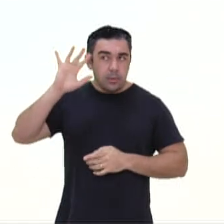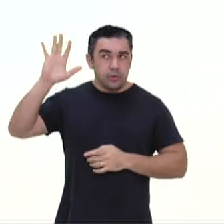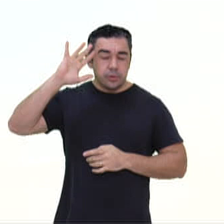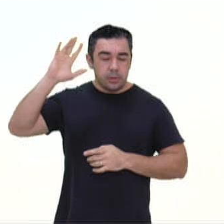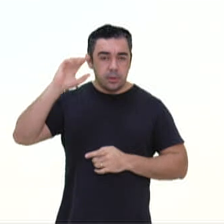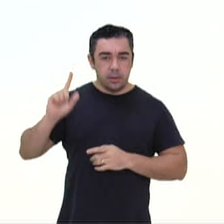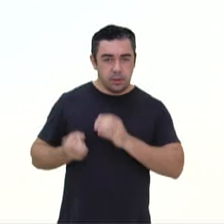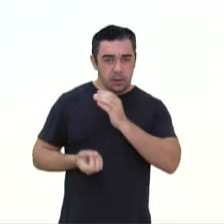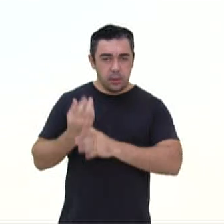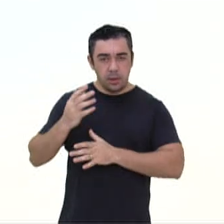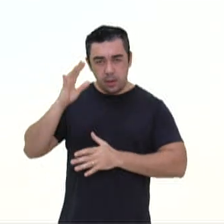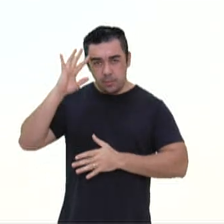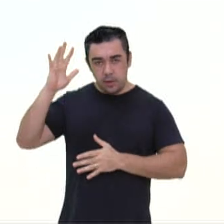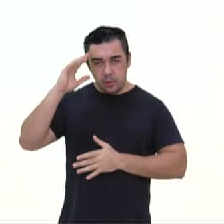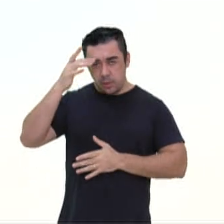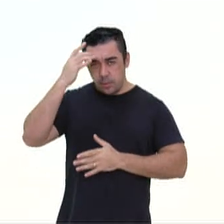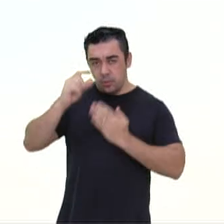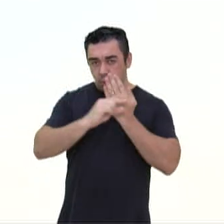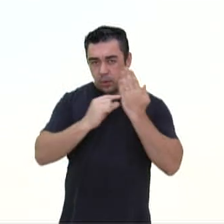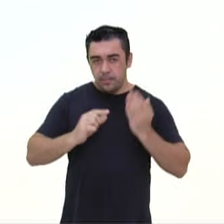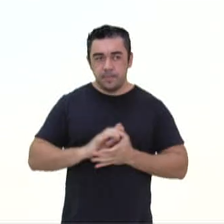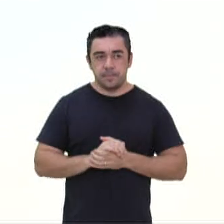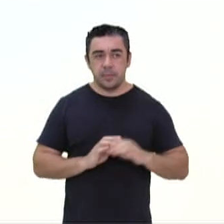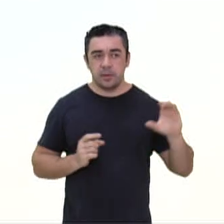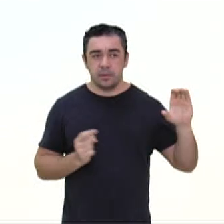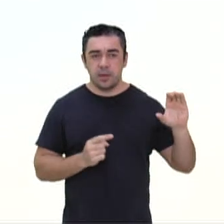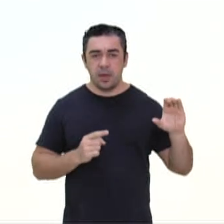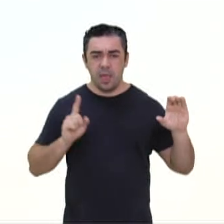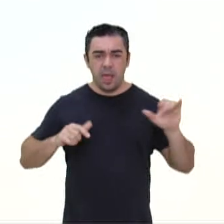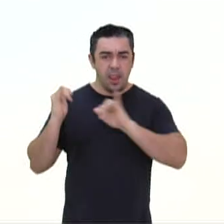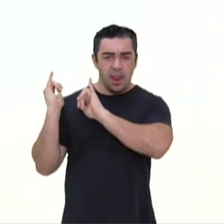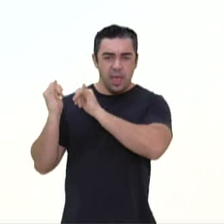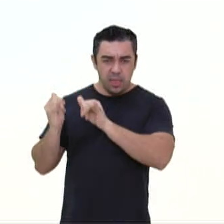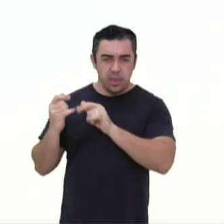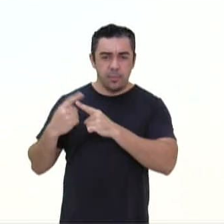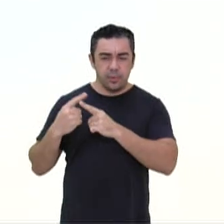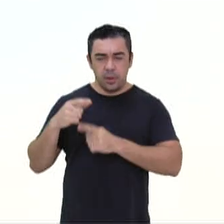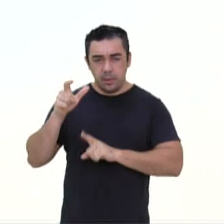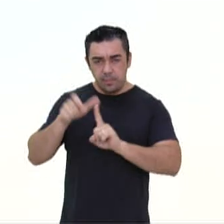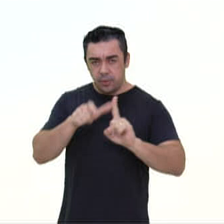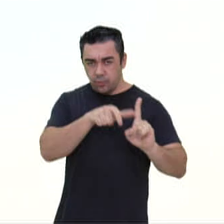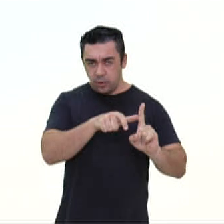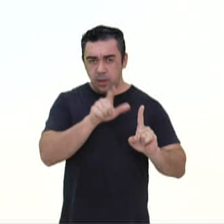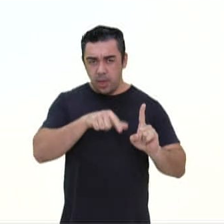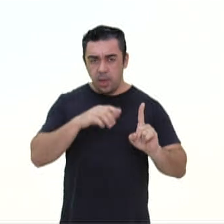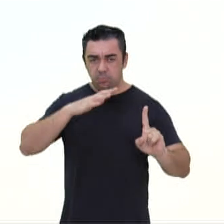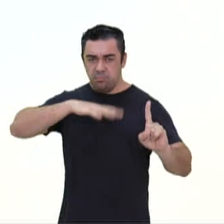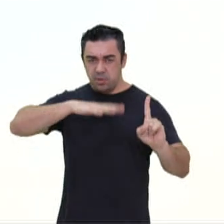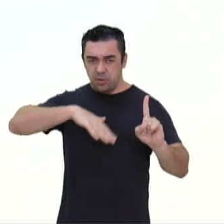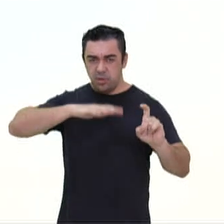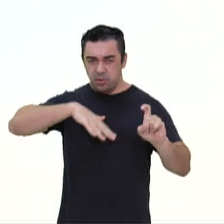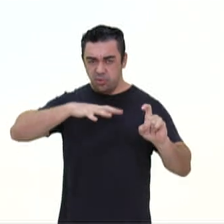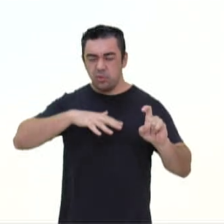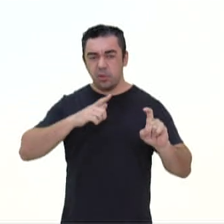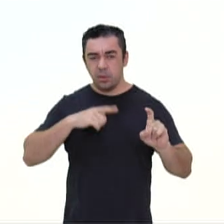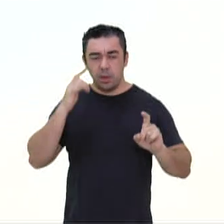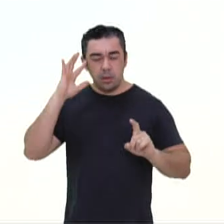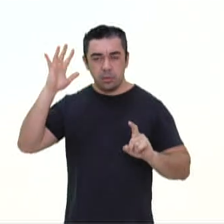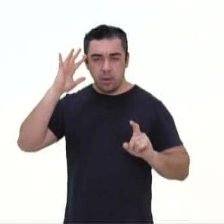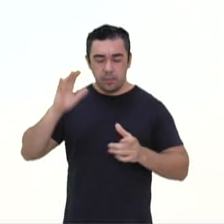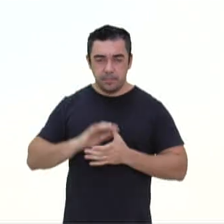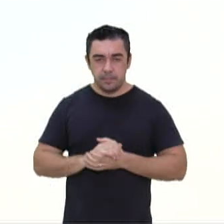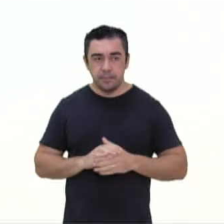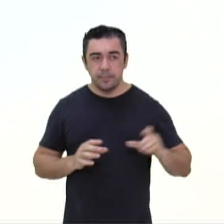criada pela imaginação da autora. C. Lenda. Pois apresenta personagens místicos e enredo fantasioso.